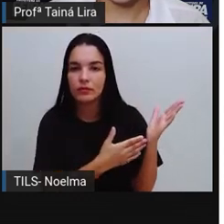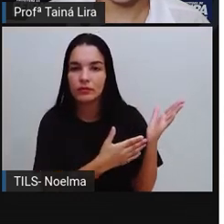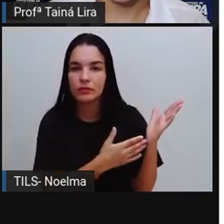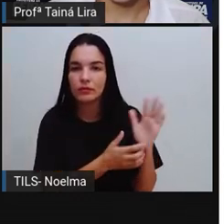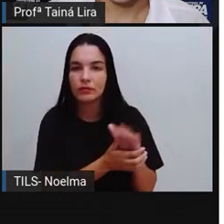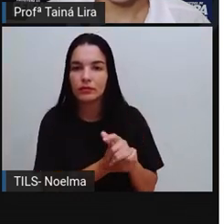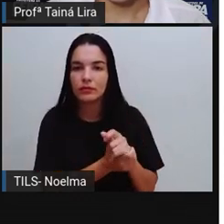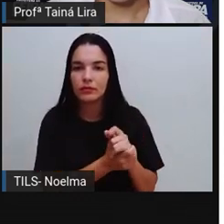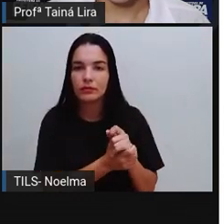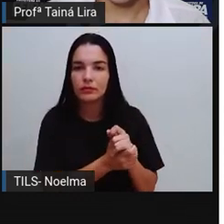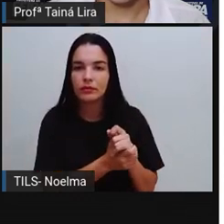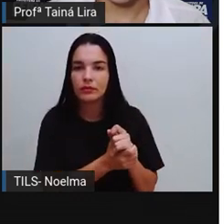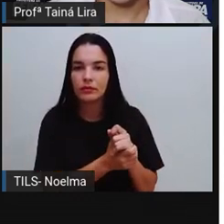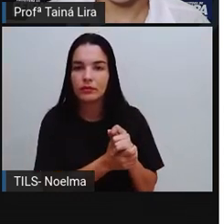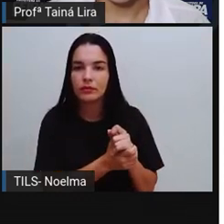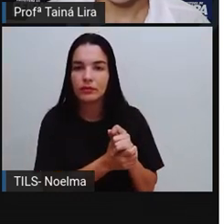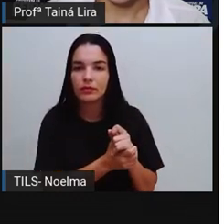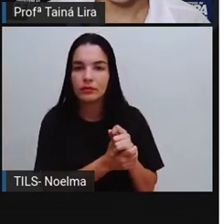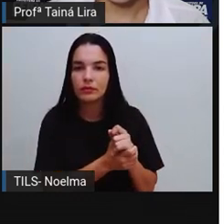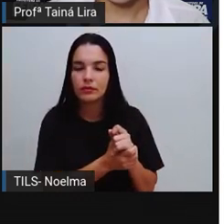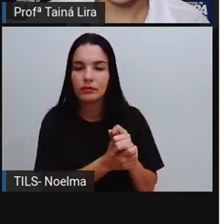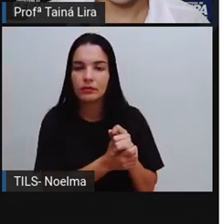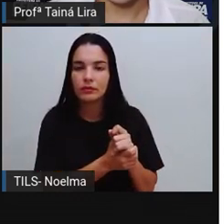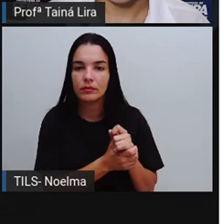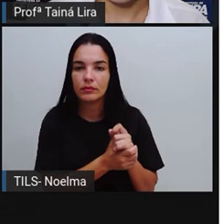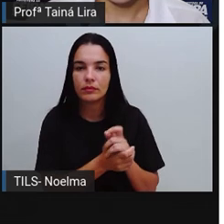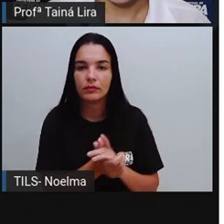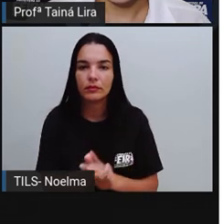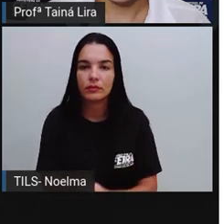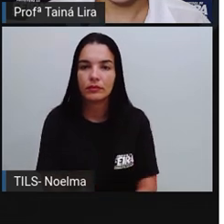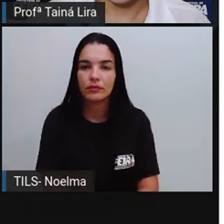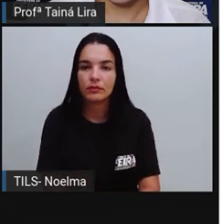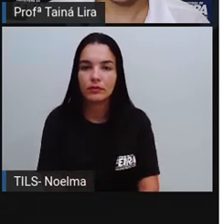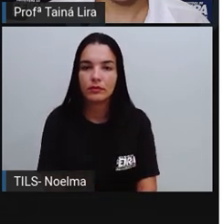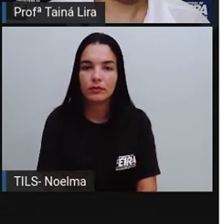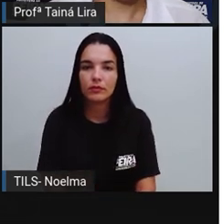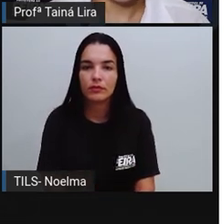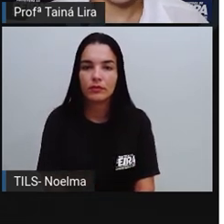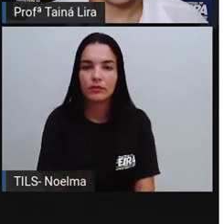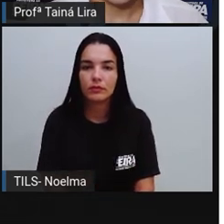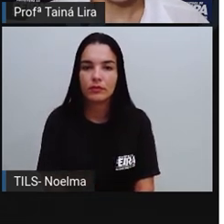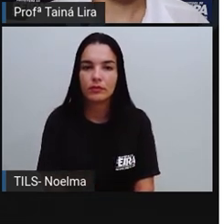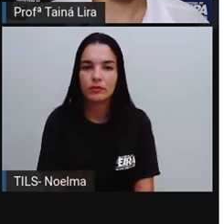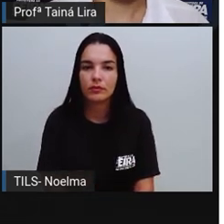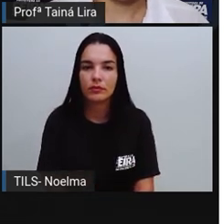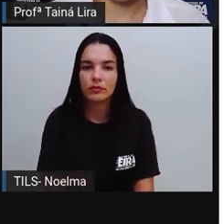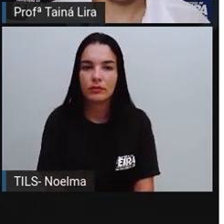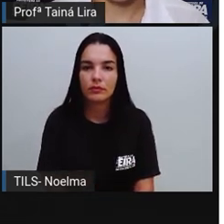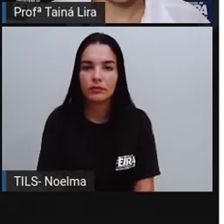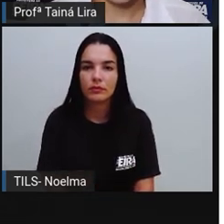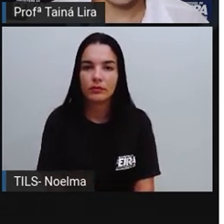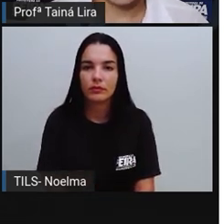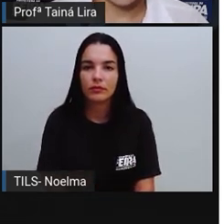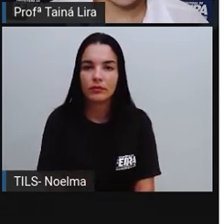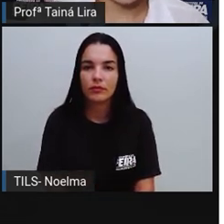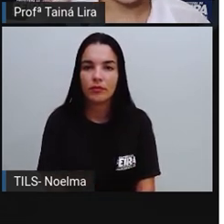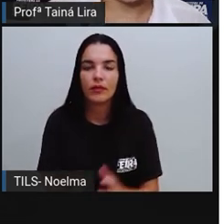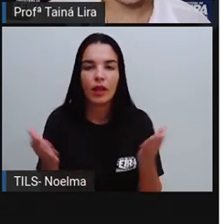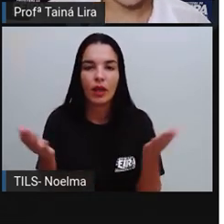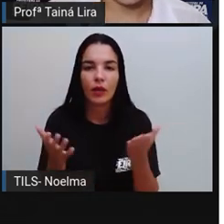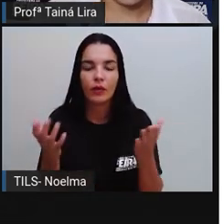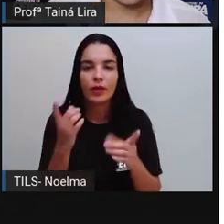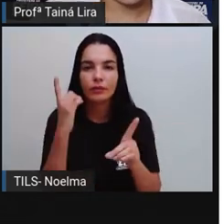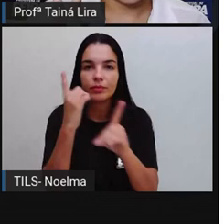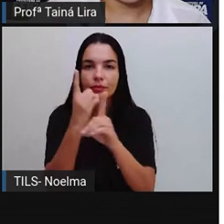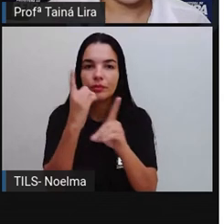xilique, Chorou, Xingou, E de lá, Chispou, Então, Olha lá, Vamos identificar aqui